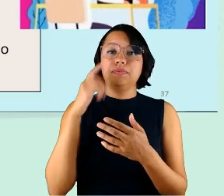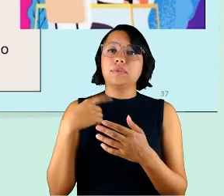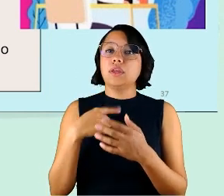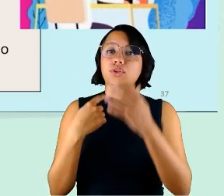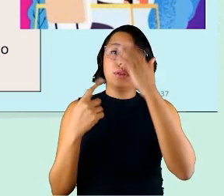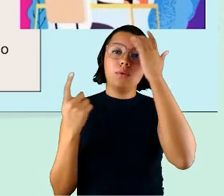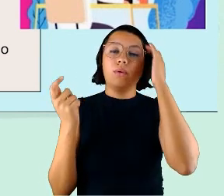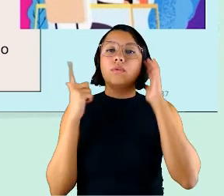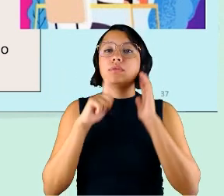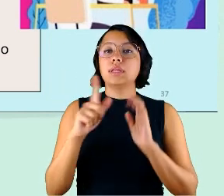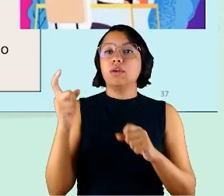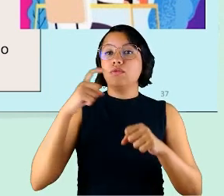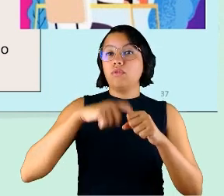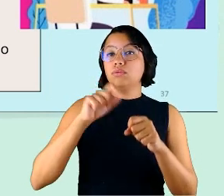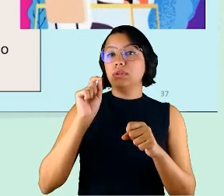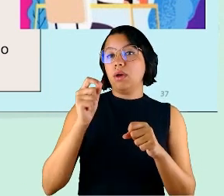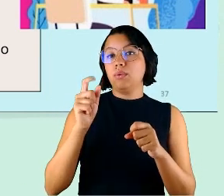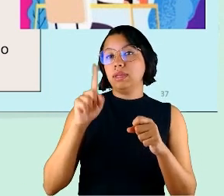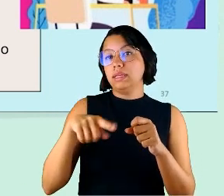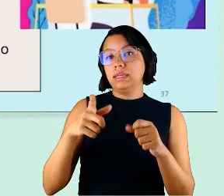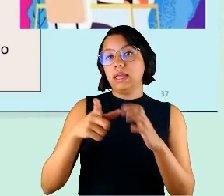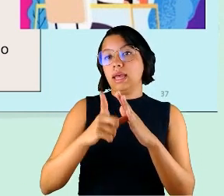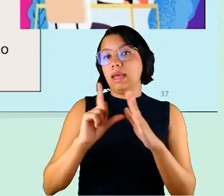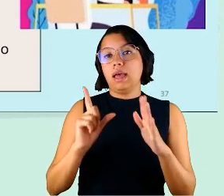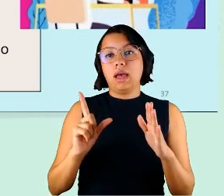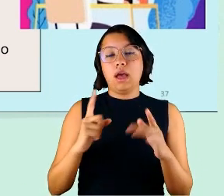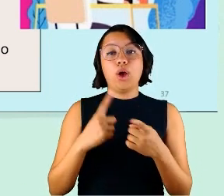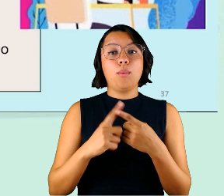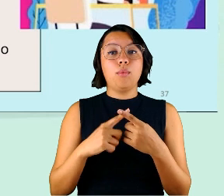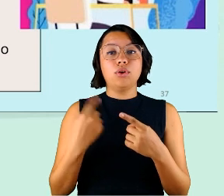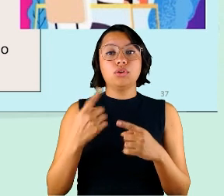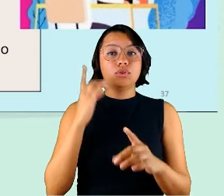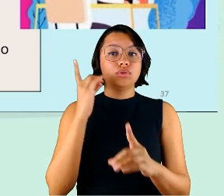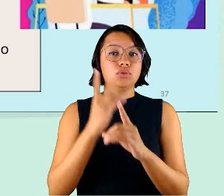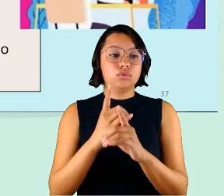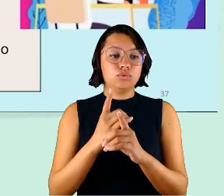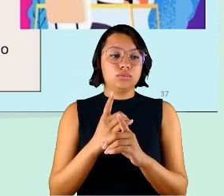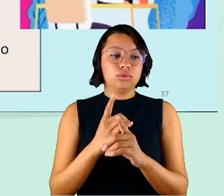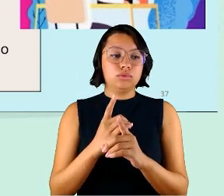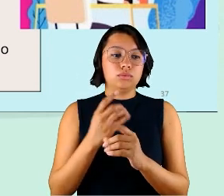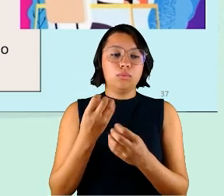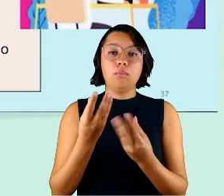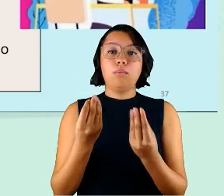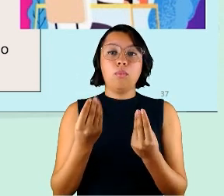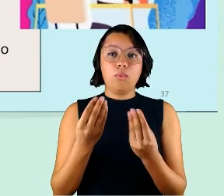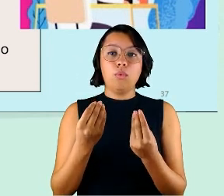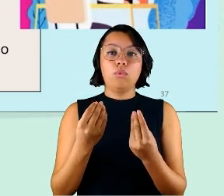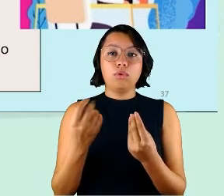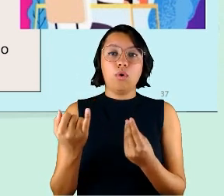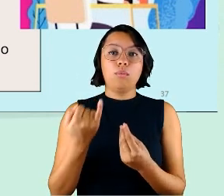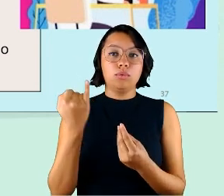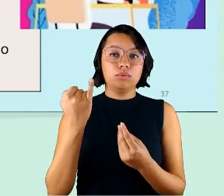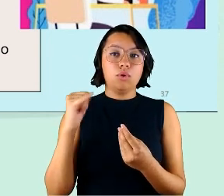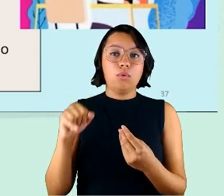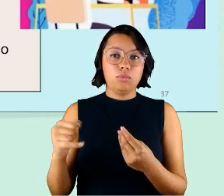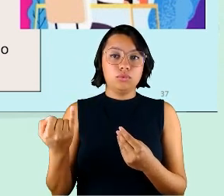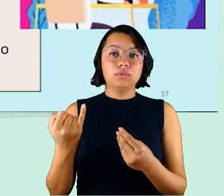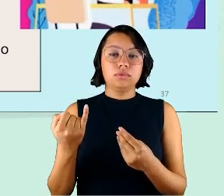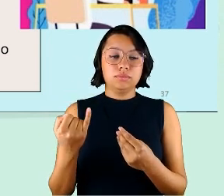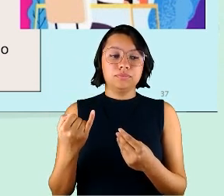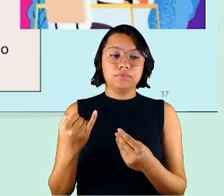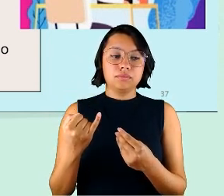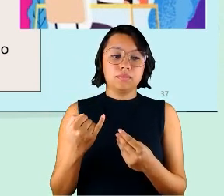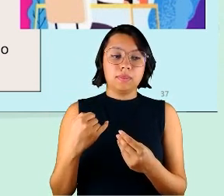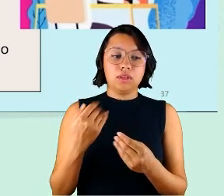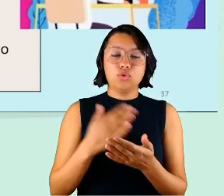retroceder ao que era antes porque nós descobrimos muitas vantagens de vários dos recursos que nós passamos